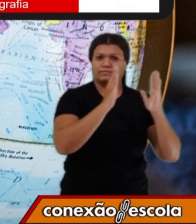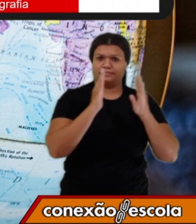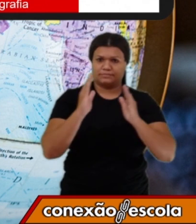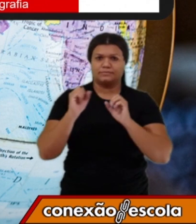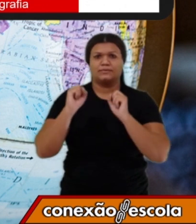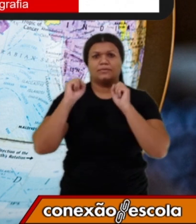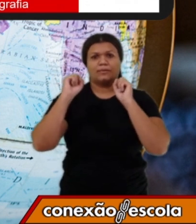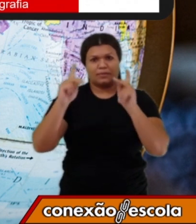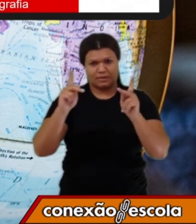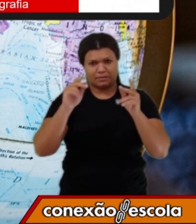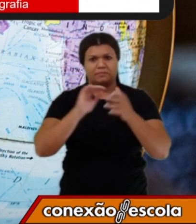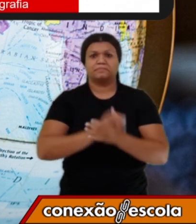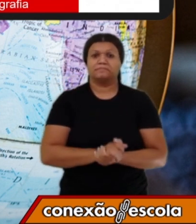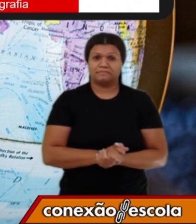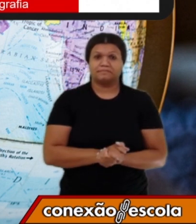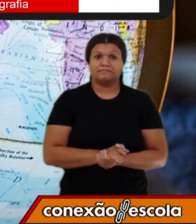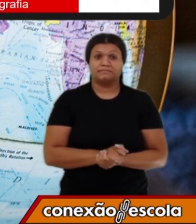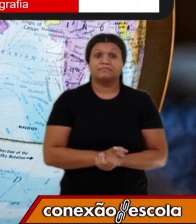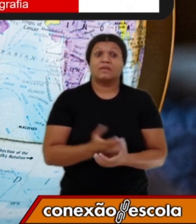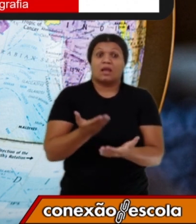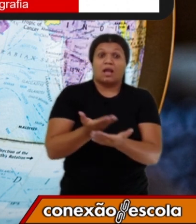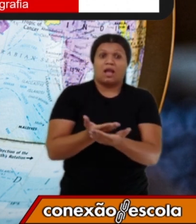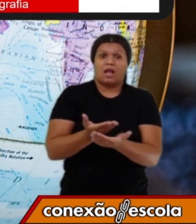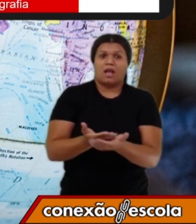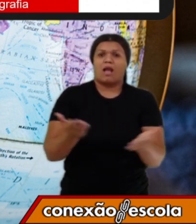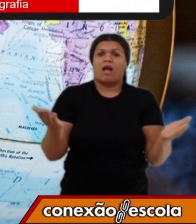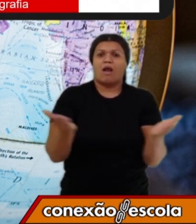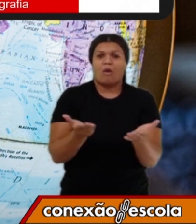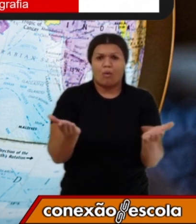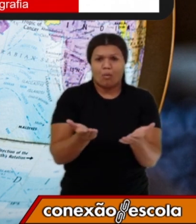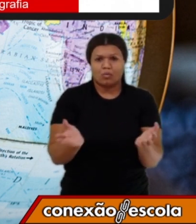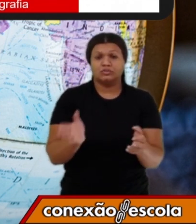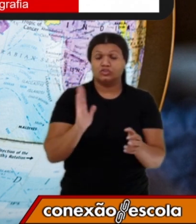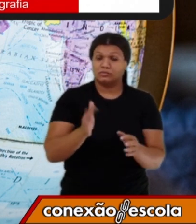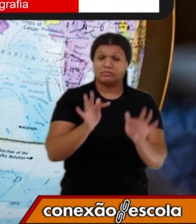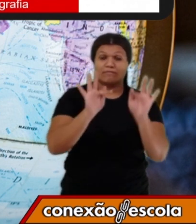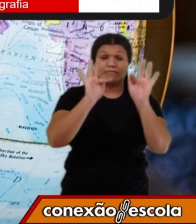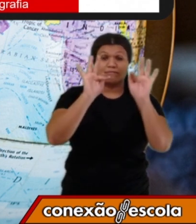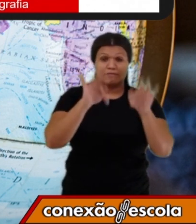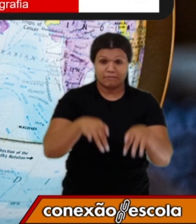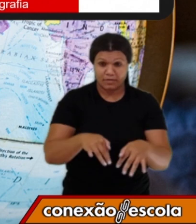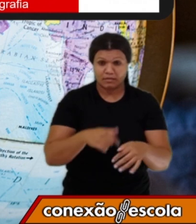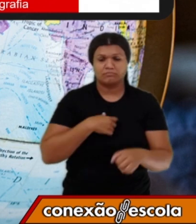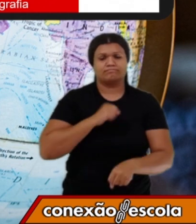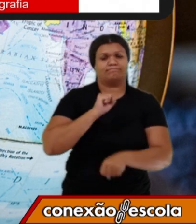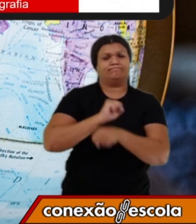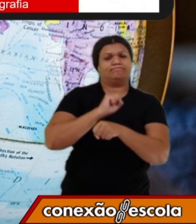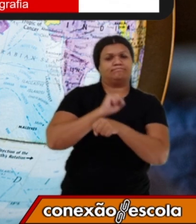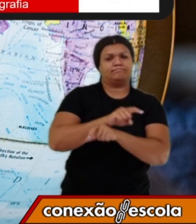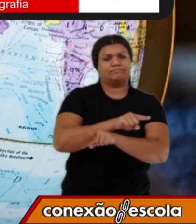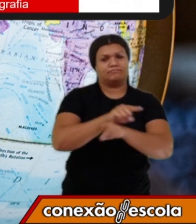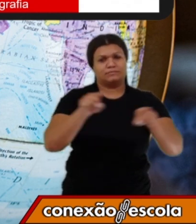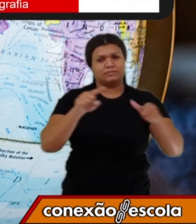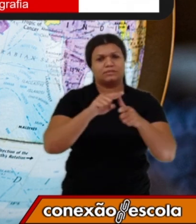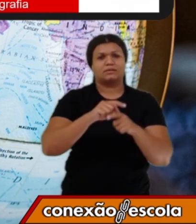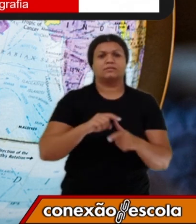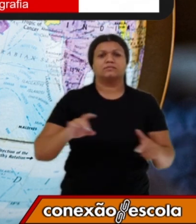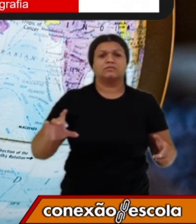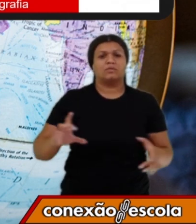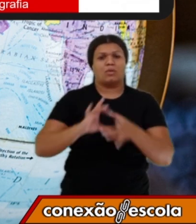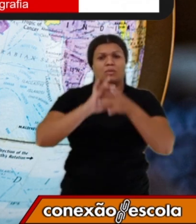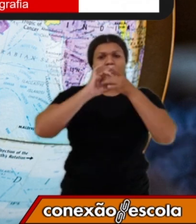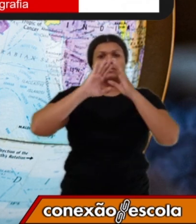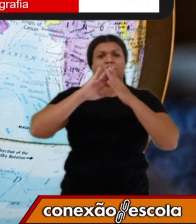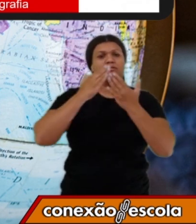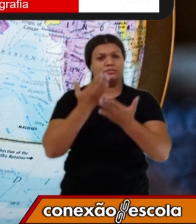Meus amigos, a nossa aula de hoje vai ficando por aqui e eu espero vocês no Conexão